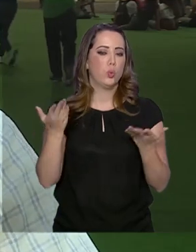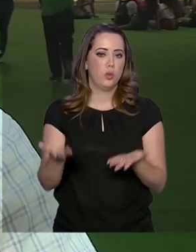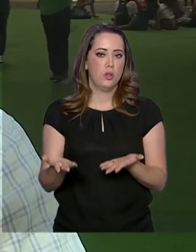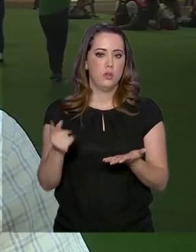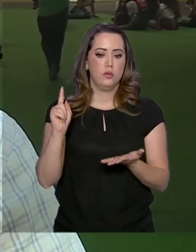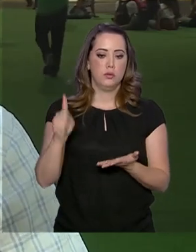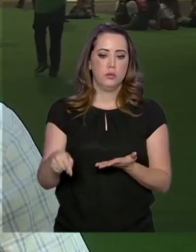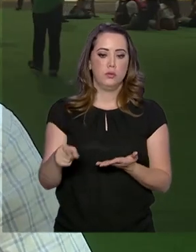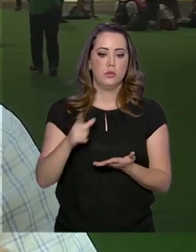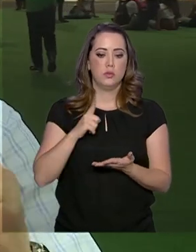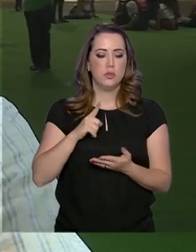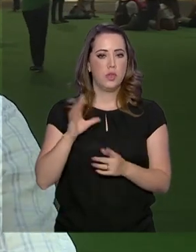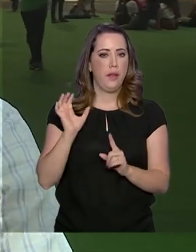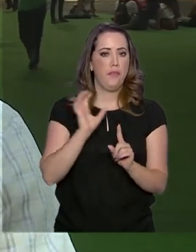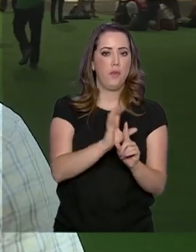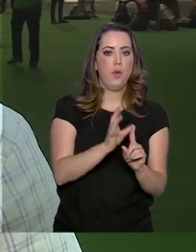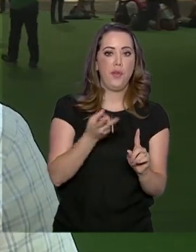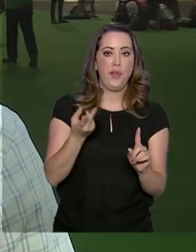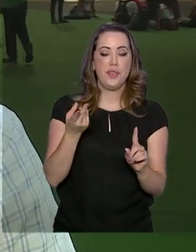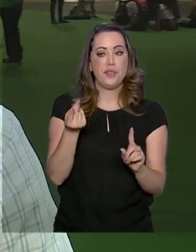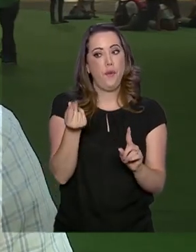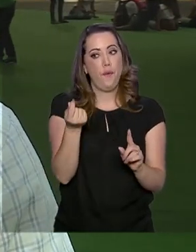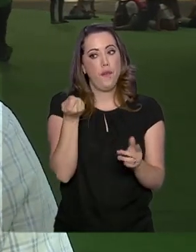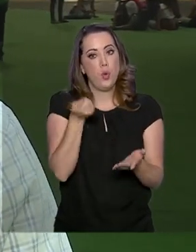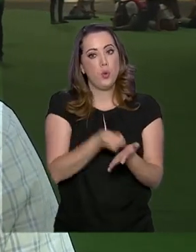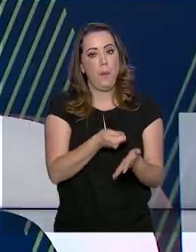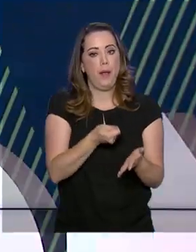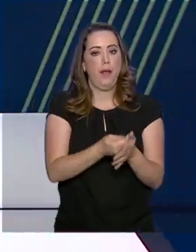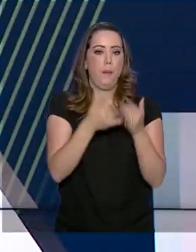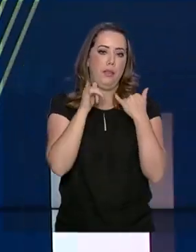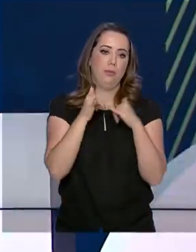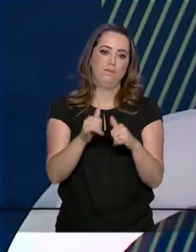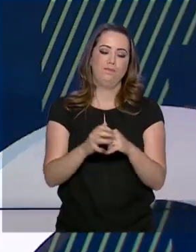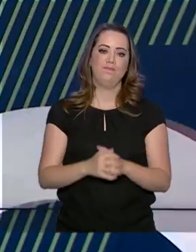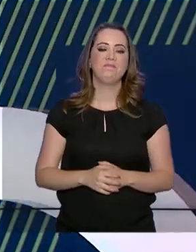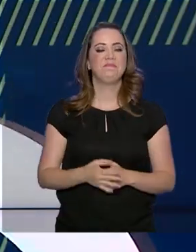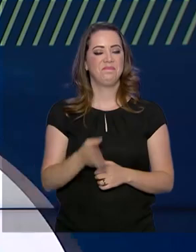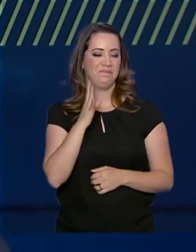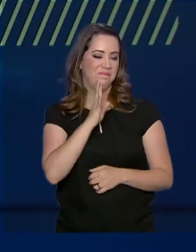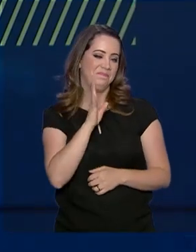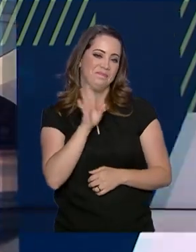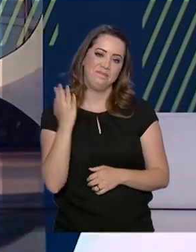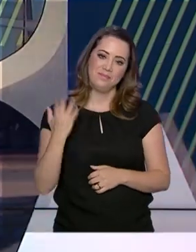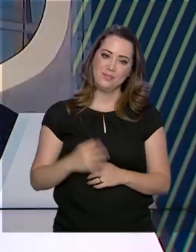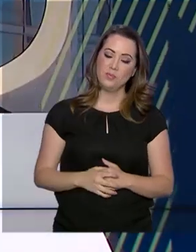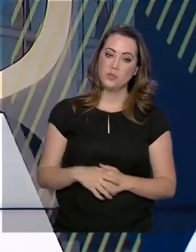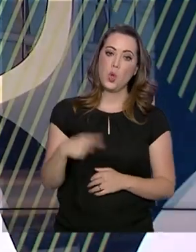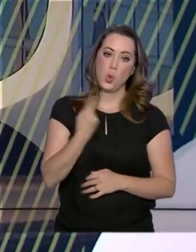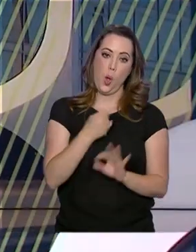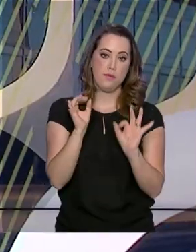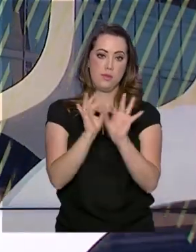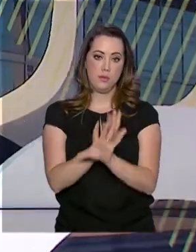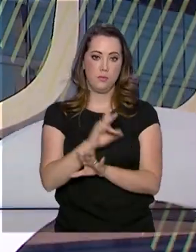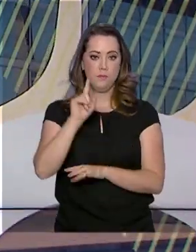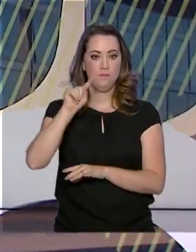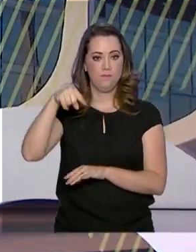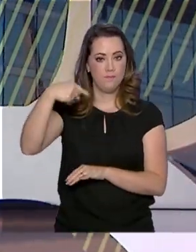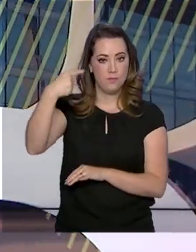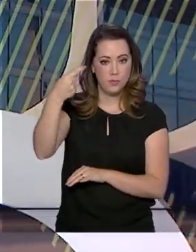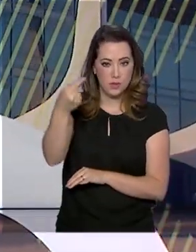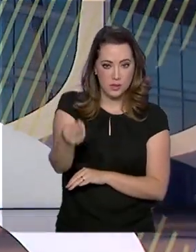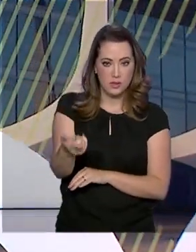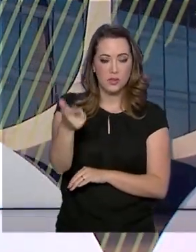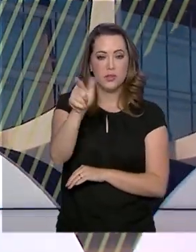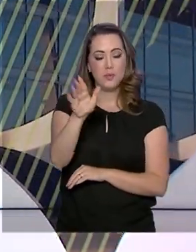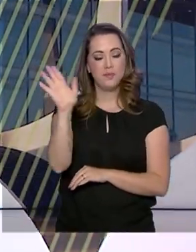tem influência na conta de luz que é paga na casa dele. Bacana isso, né? Bom, o governo agora fica por aqui. Nós